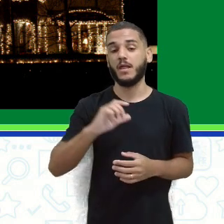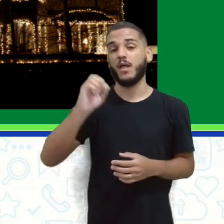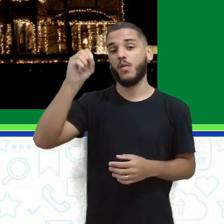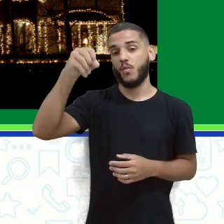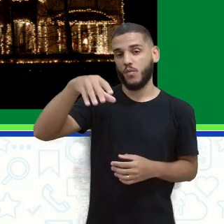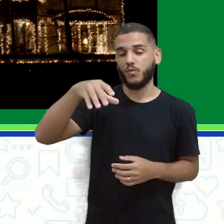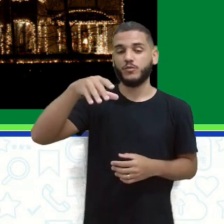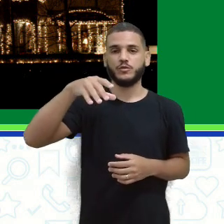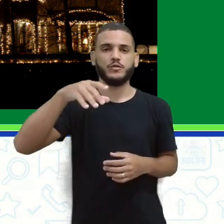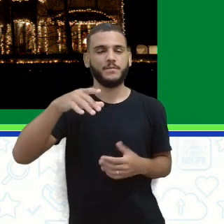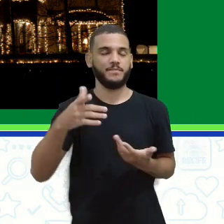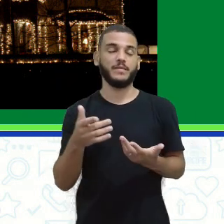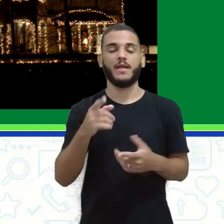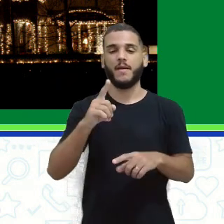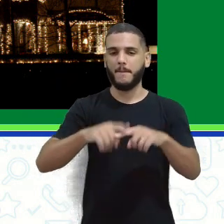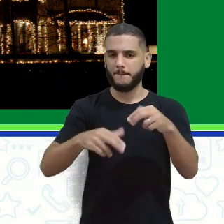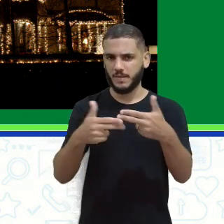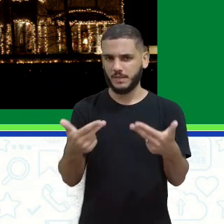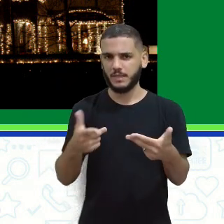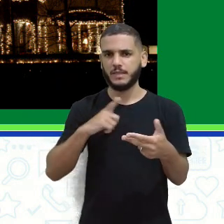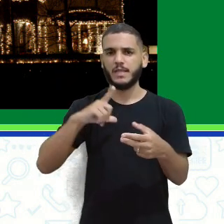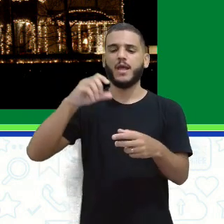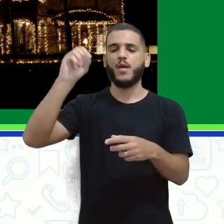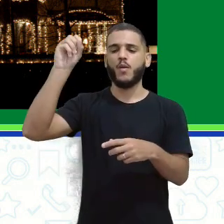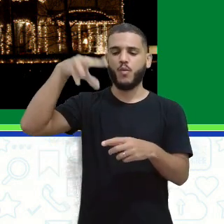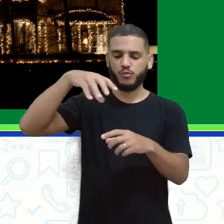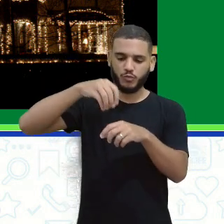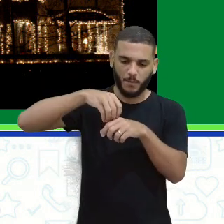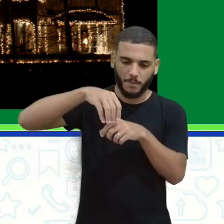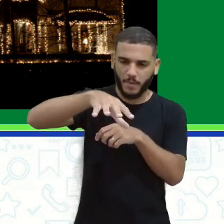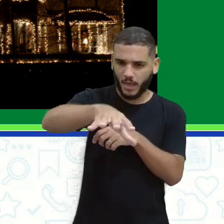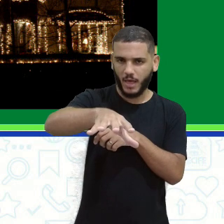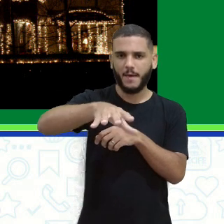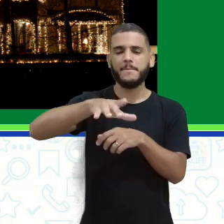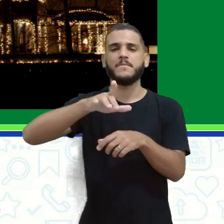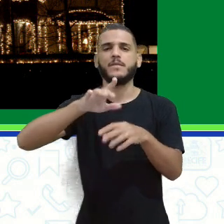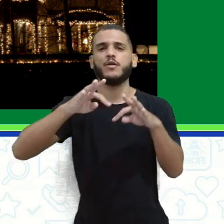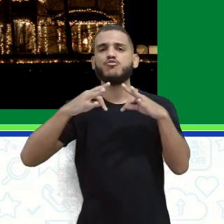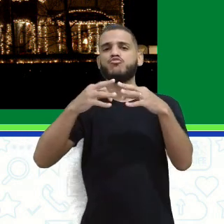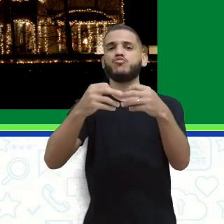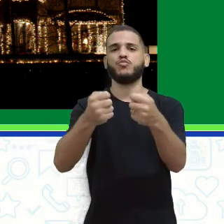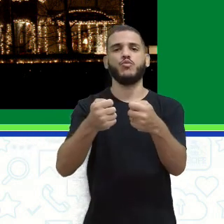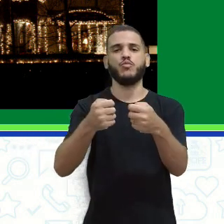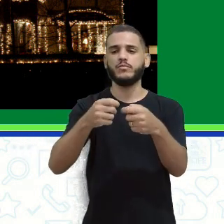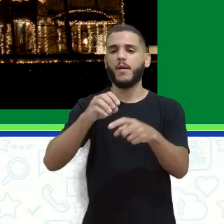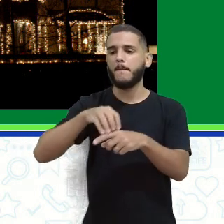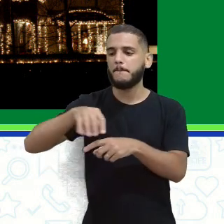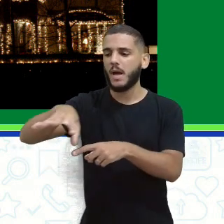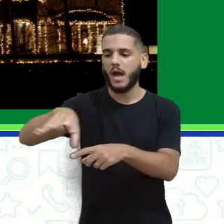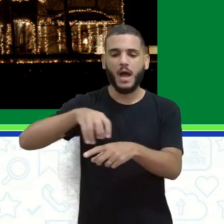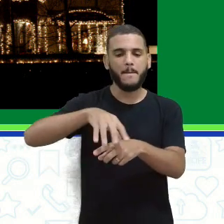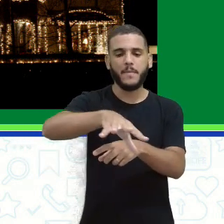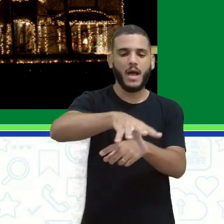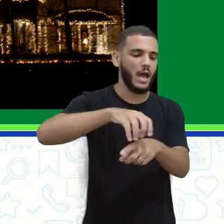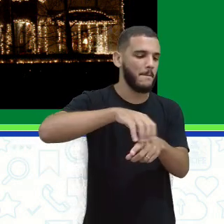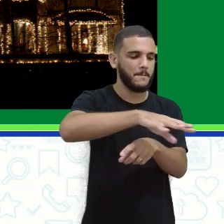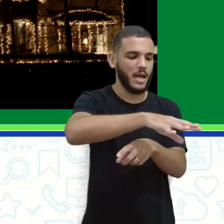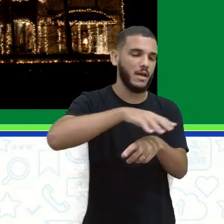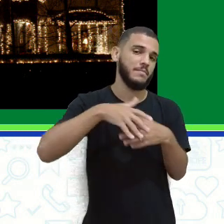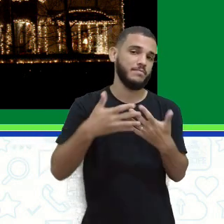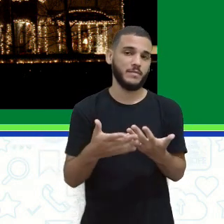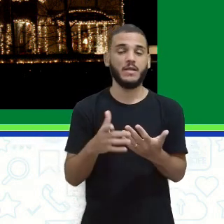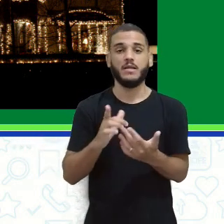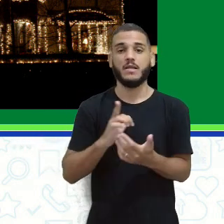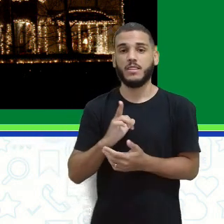gente, quando um corpo luminoso emite um raio de luz, ele emite para todos os lados, né? Então, temos aí as